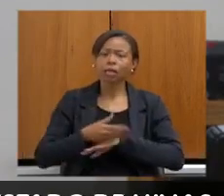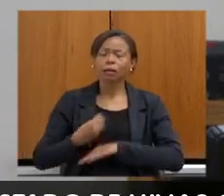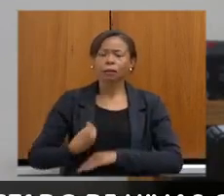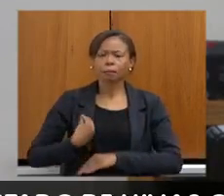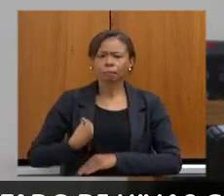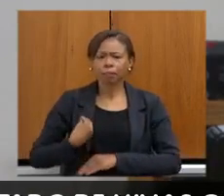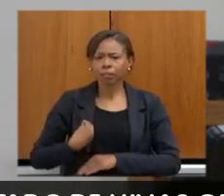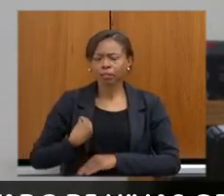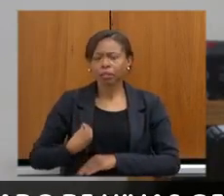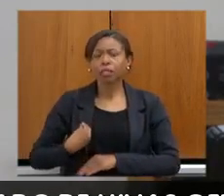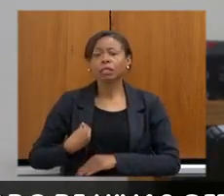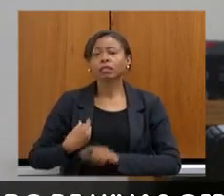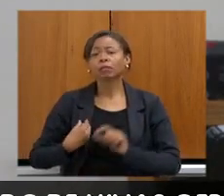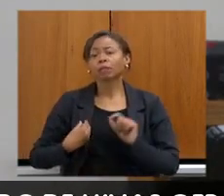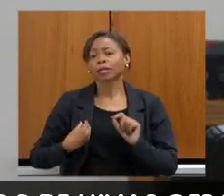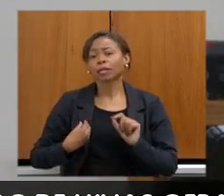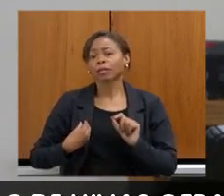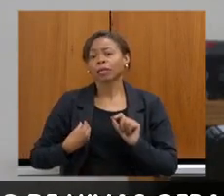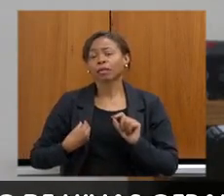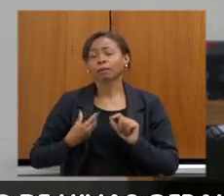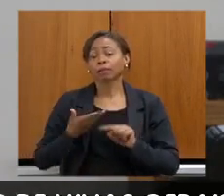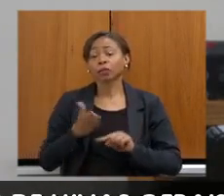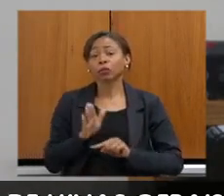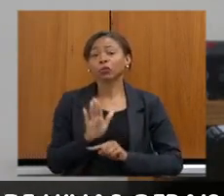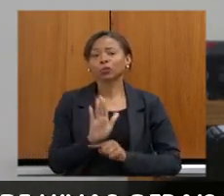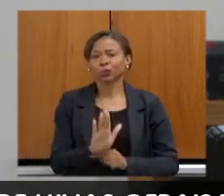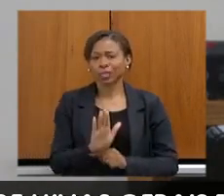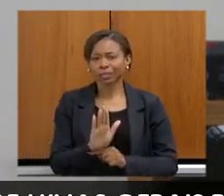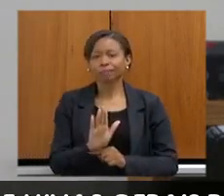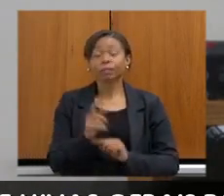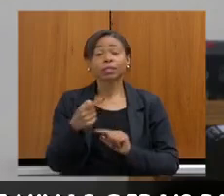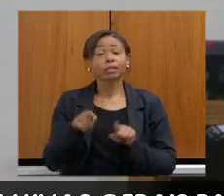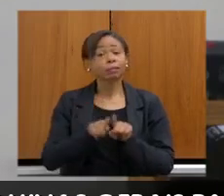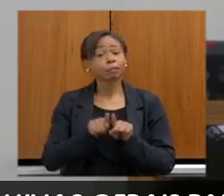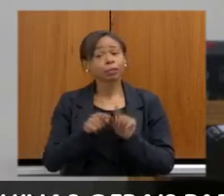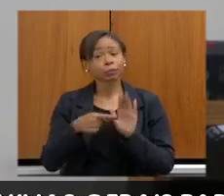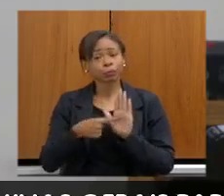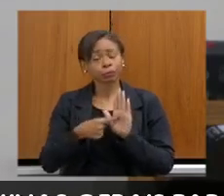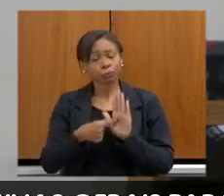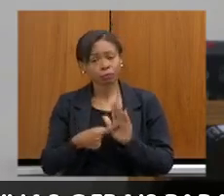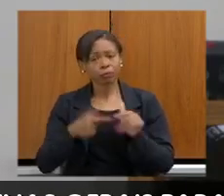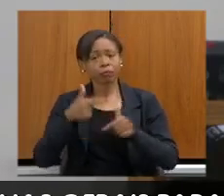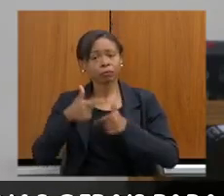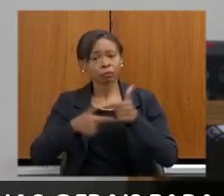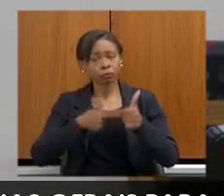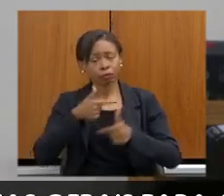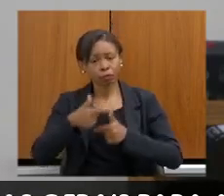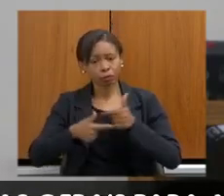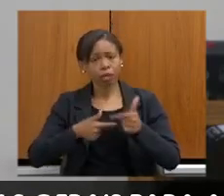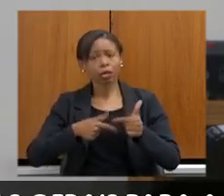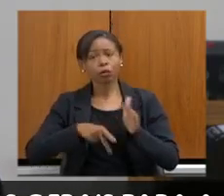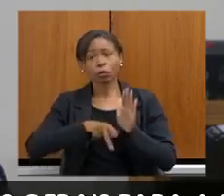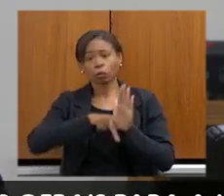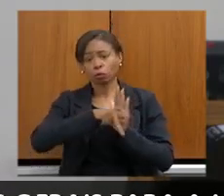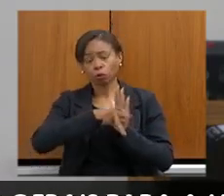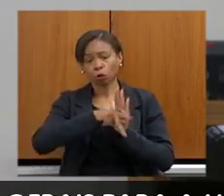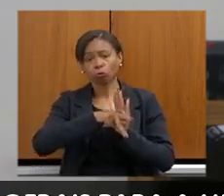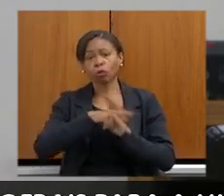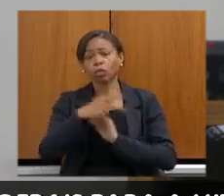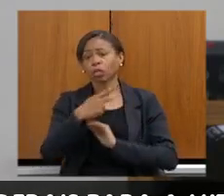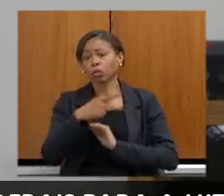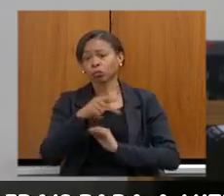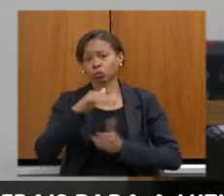dando aí as suas contribuições e mostrando o trabalho das suas, das